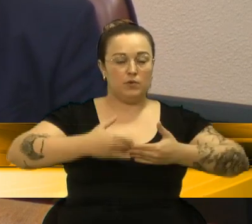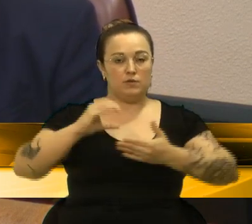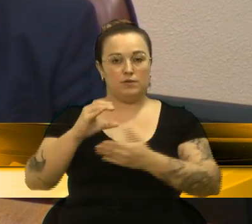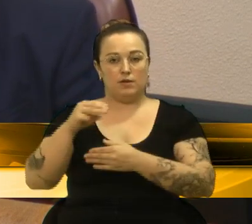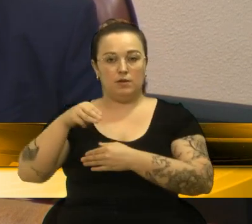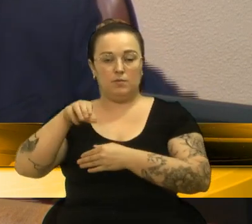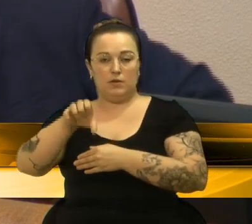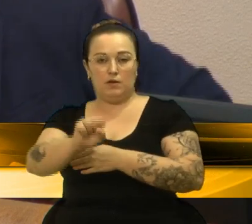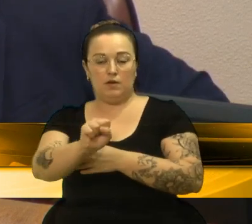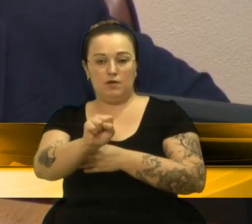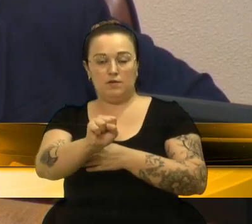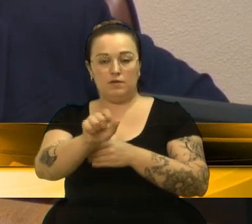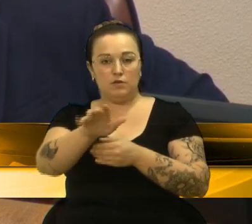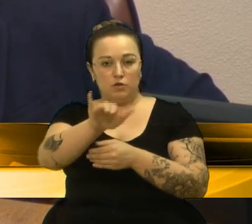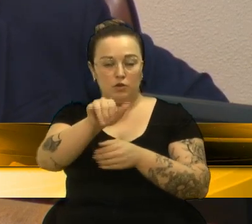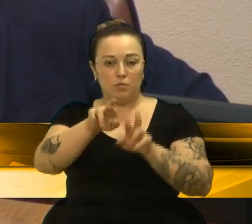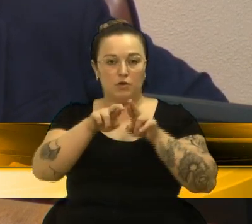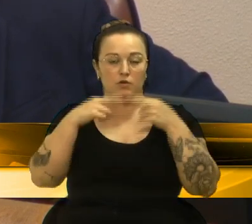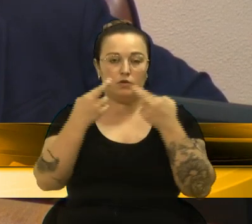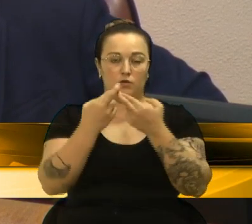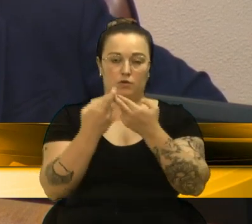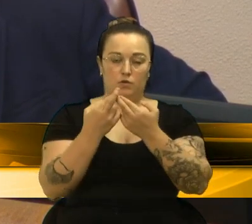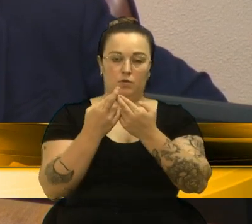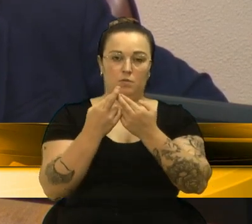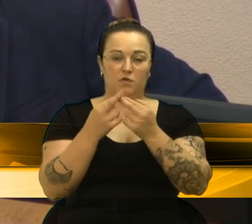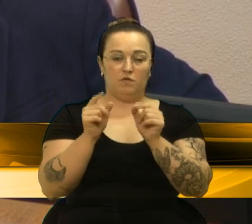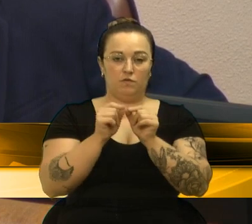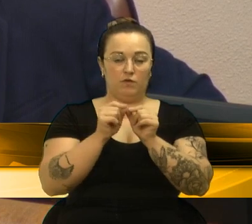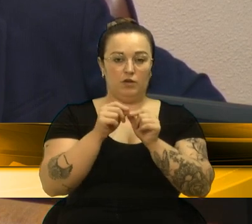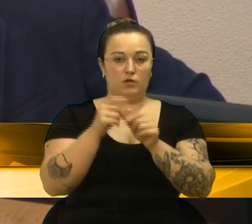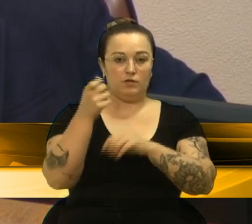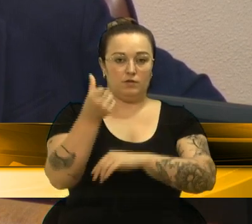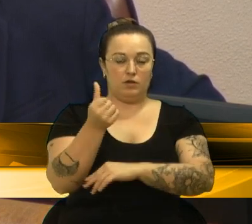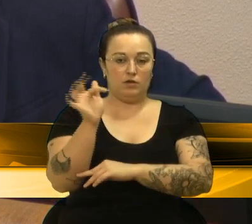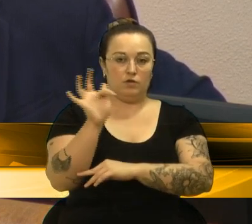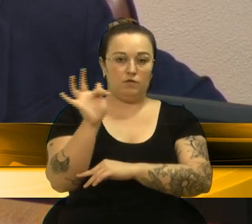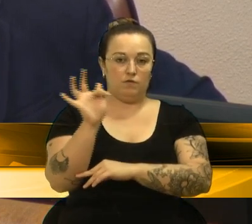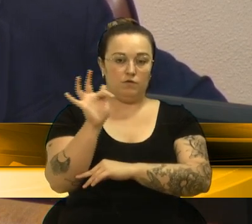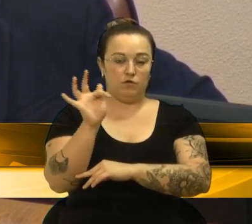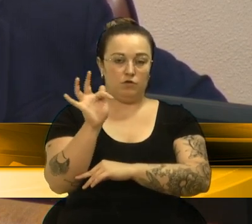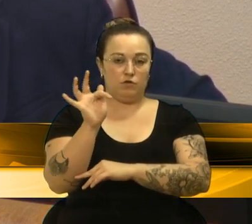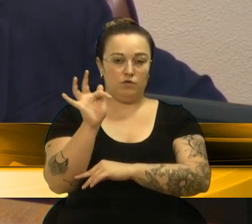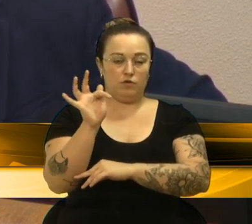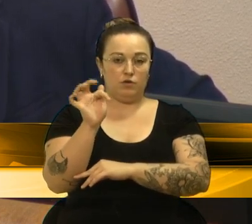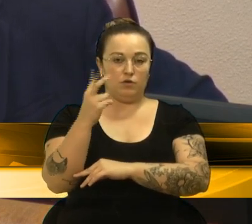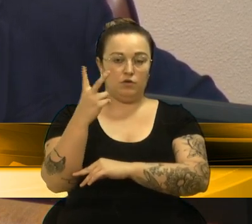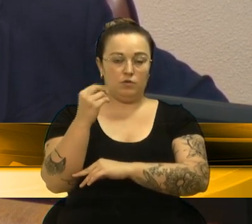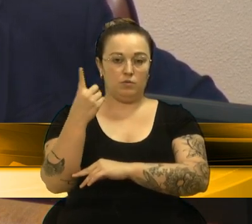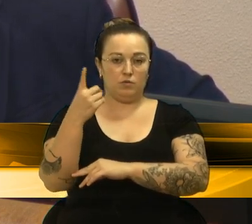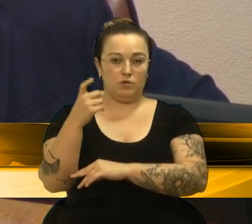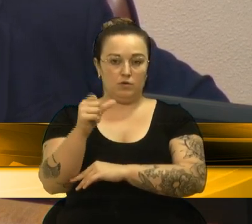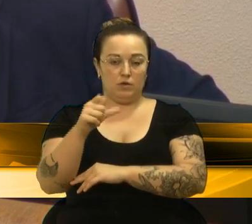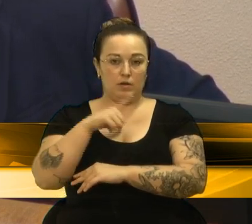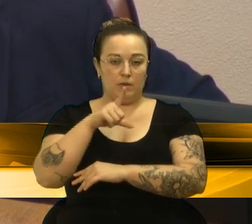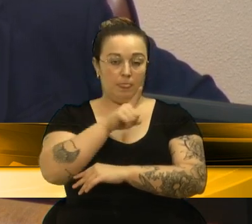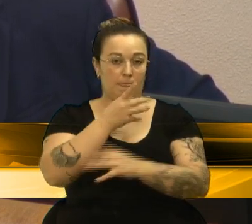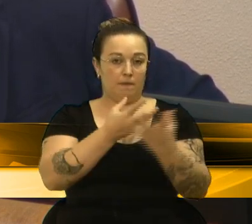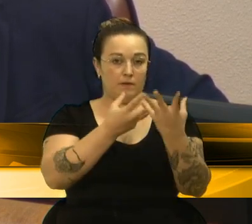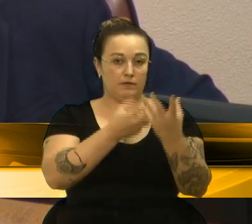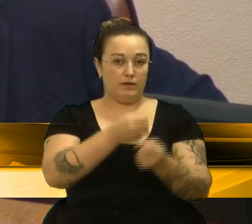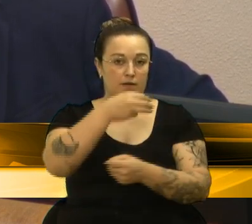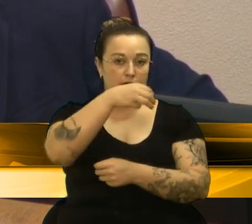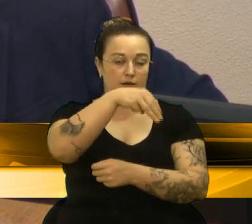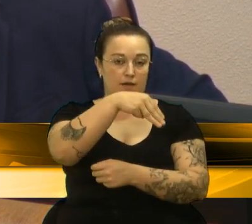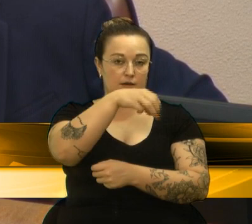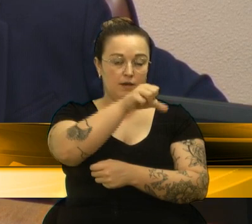extraordinária no dia 6 de 2 de 2019, feita pelo Secretário Municipal da Saúde. Documento 07. A negativa da então Presidente da CMS em atacar a